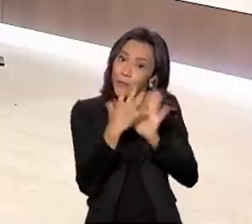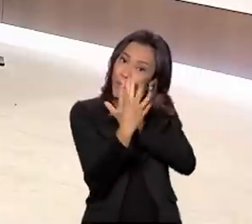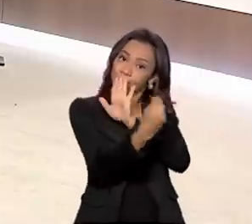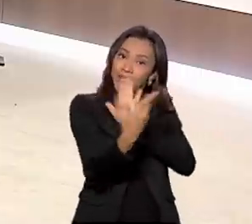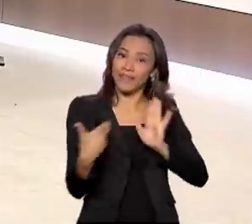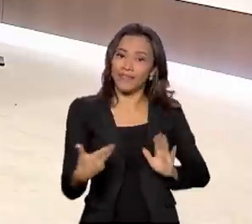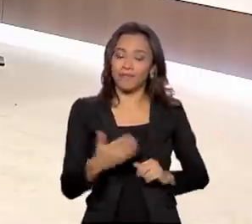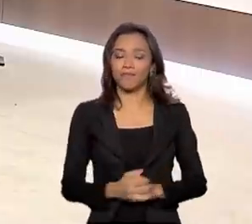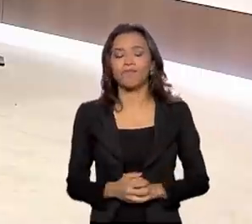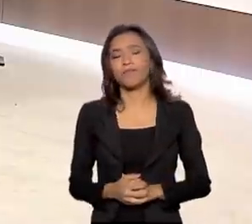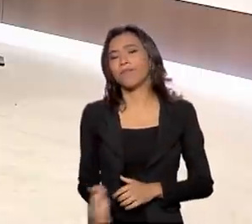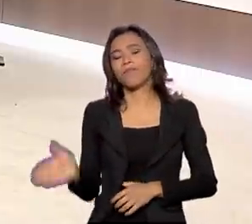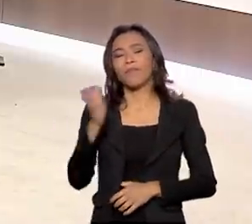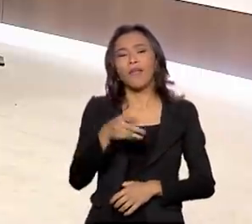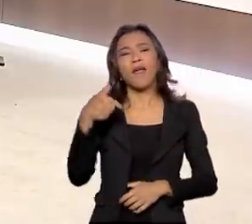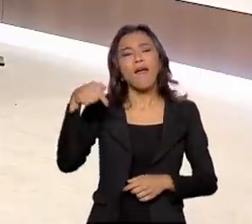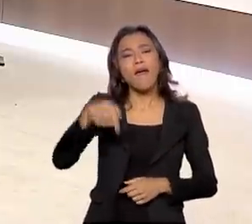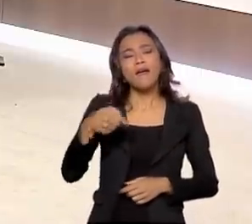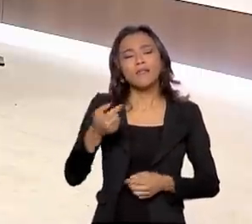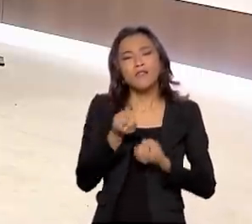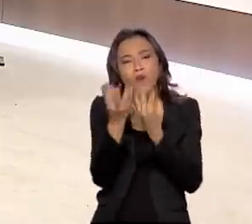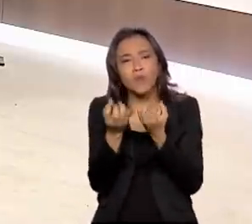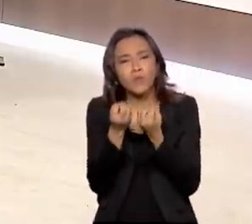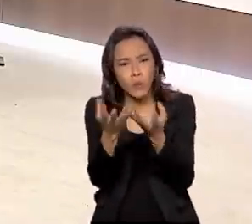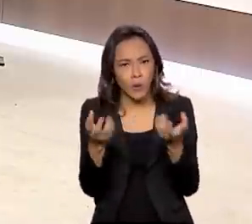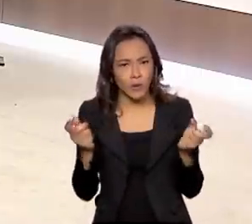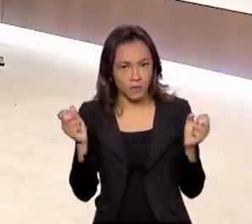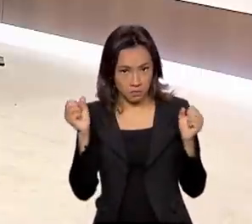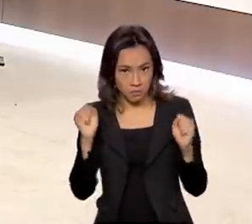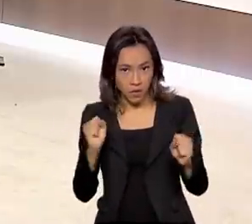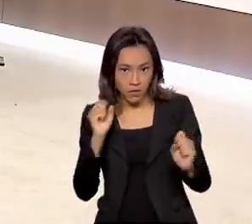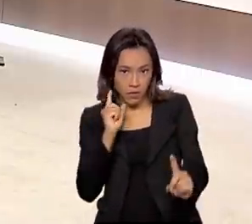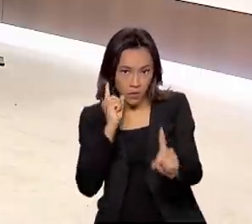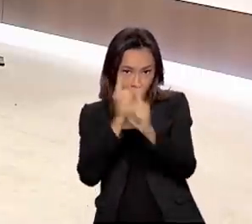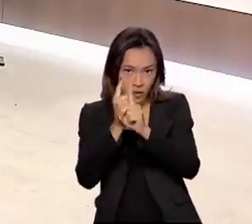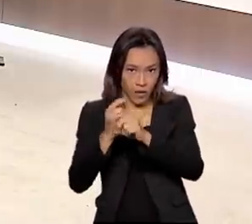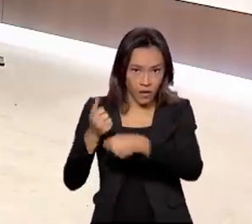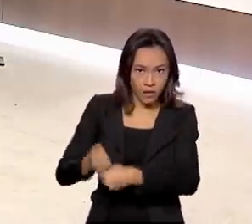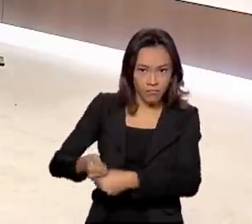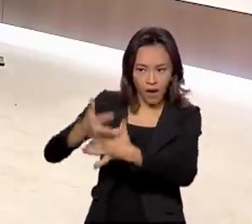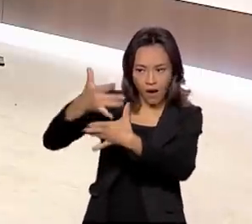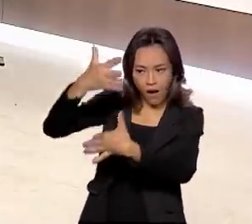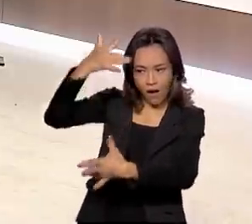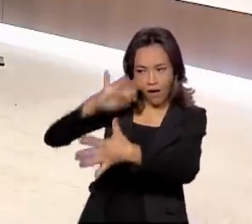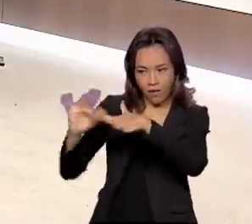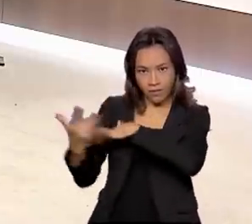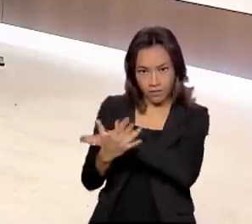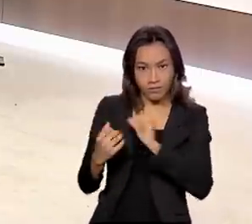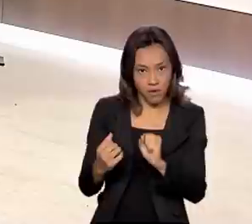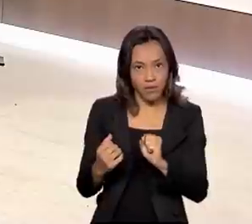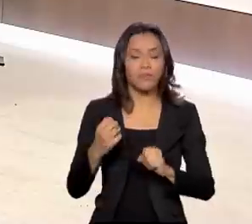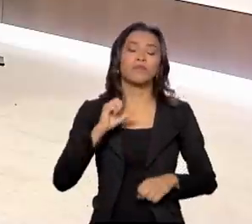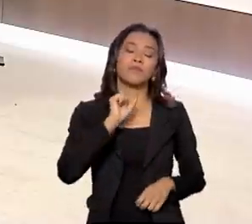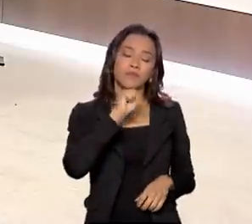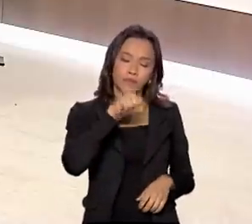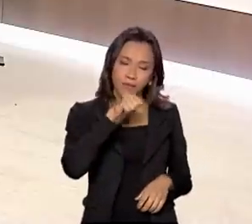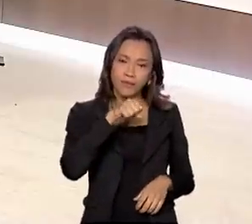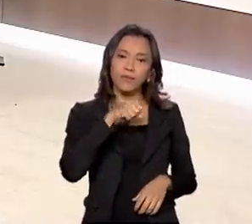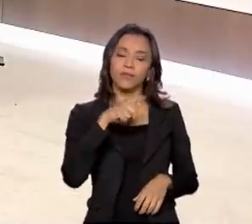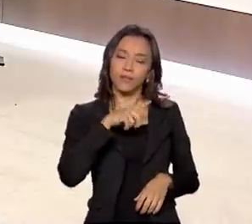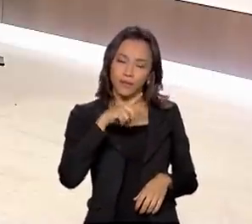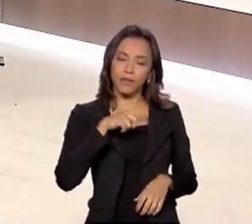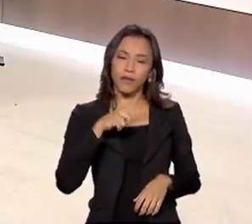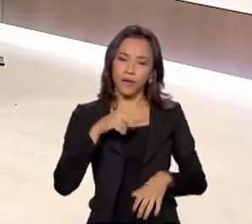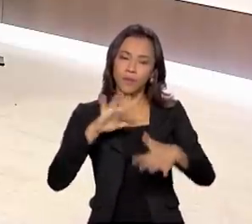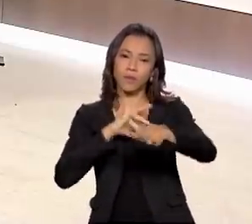informações todas que nós tratamos aqui, conversamos aqui, podem ser encontradas nas redes sociais do Ministério. Sim, lá nós temos as redes